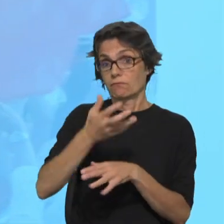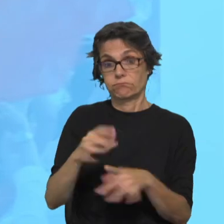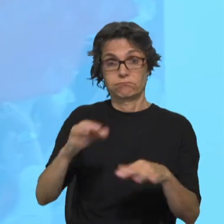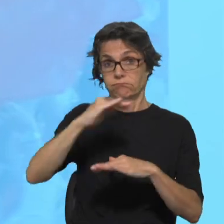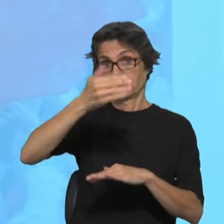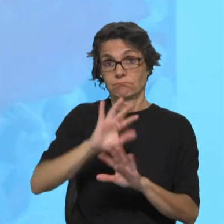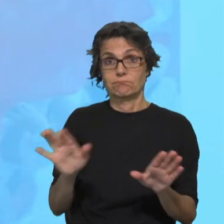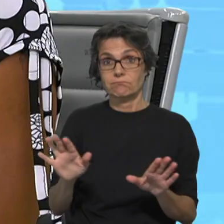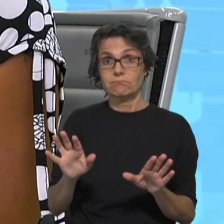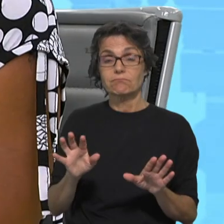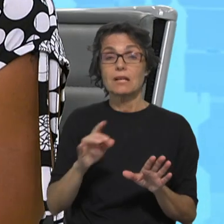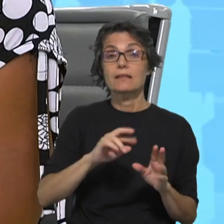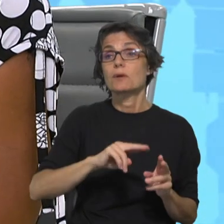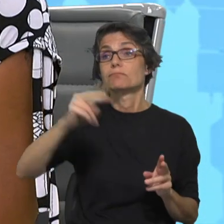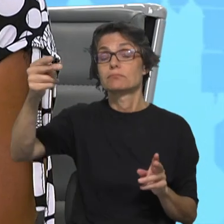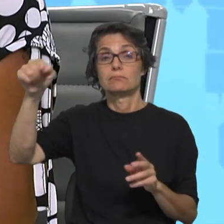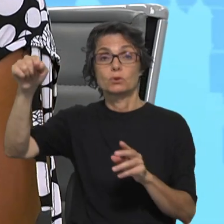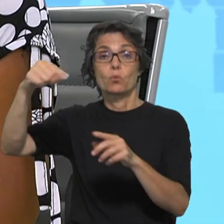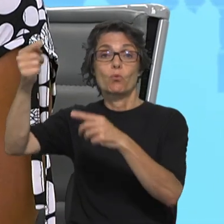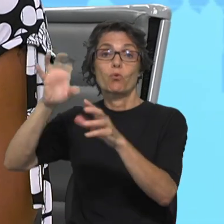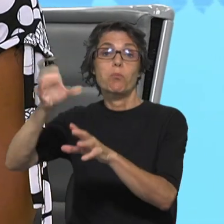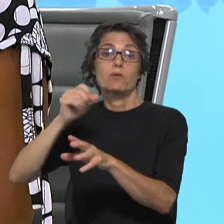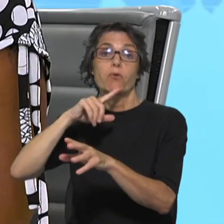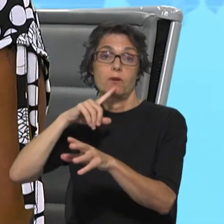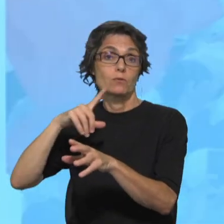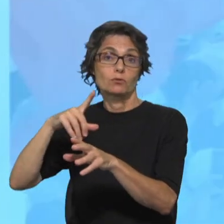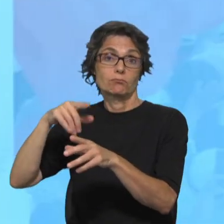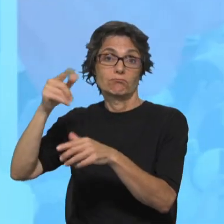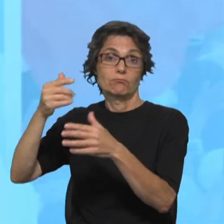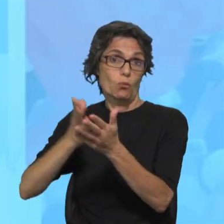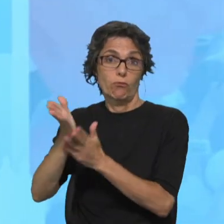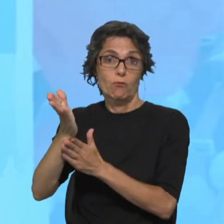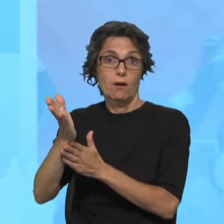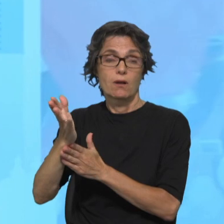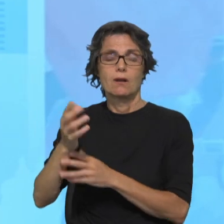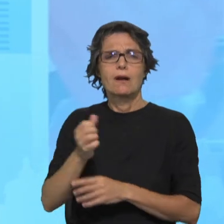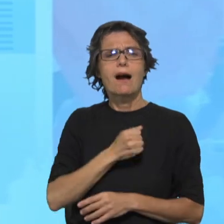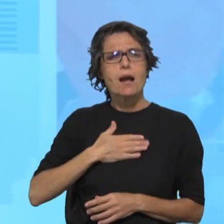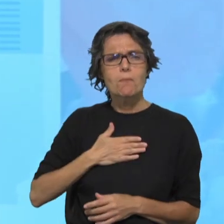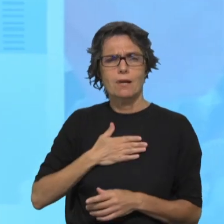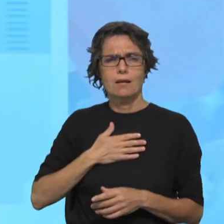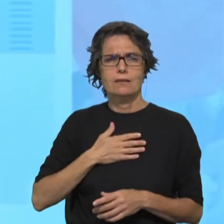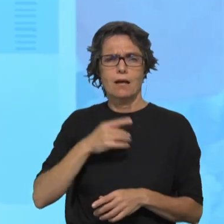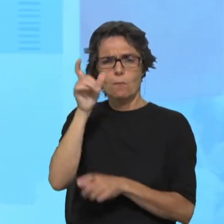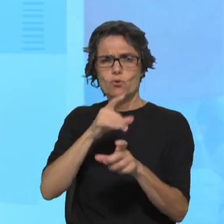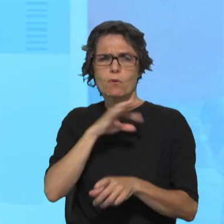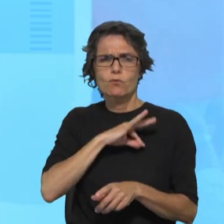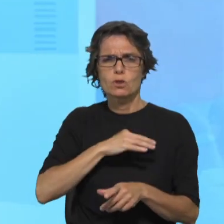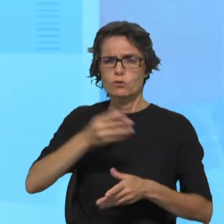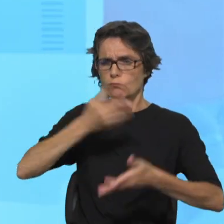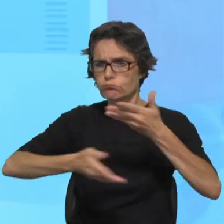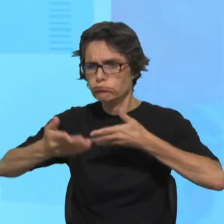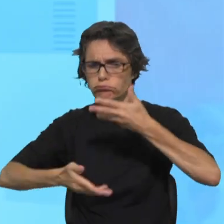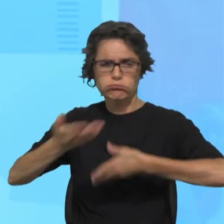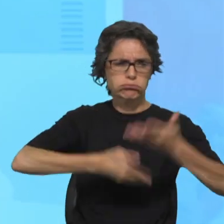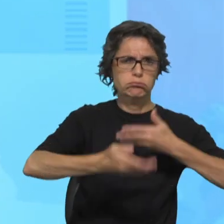quando chegarmos ao outro lado, ao outro país. As empresas partilham muito os profissionais, hoje trabalha-se num país e